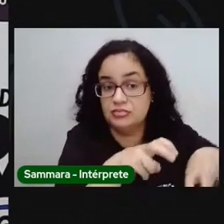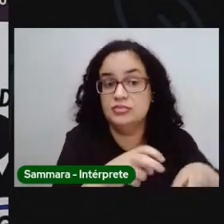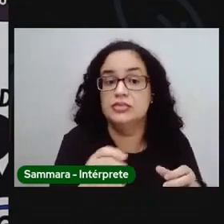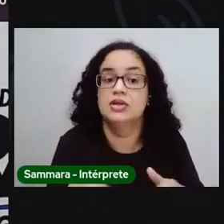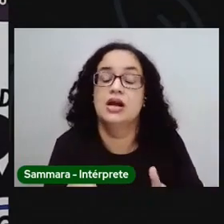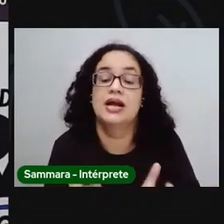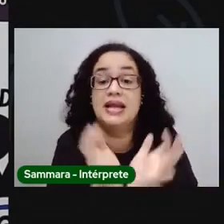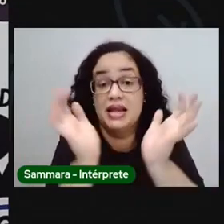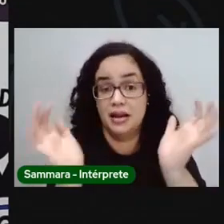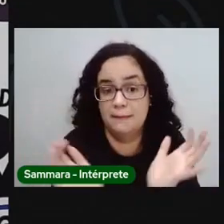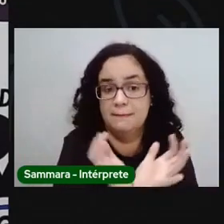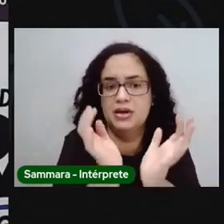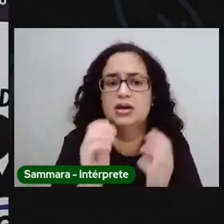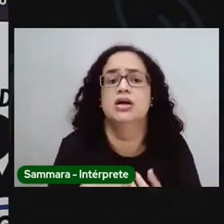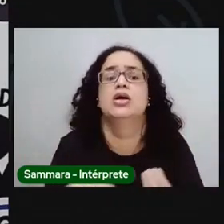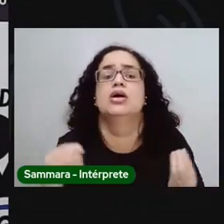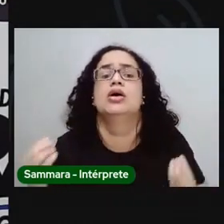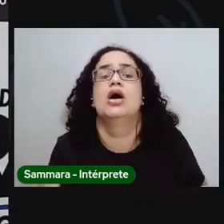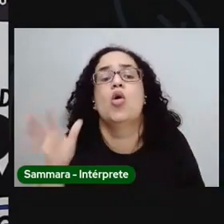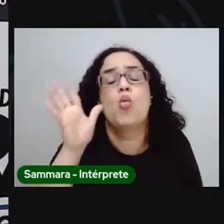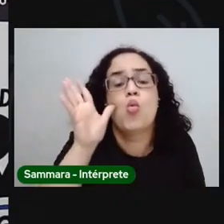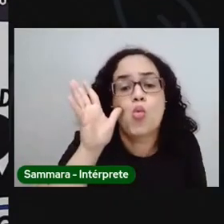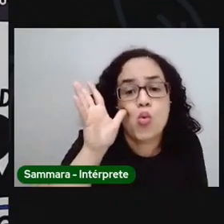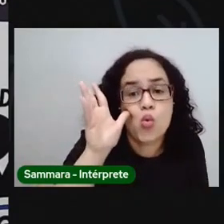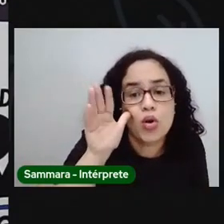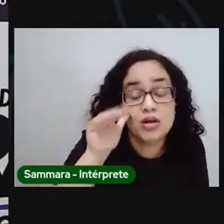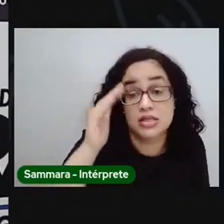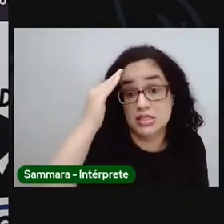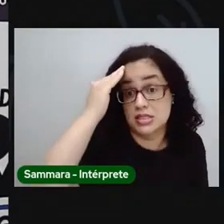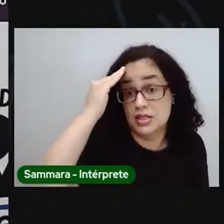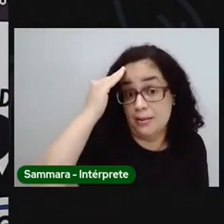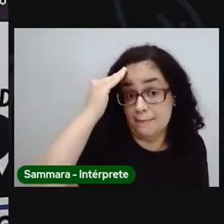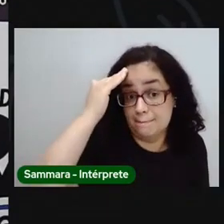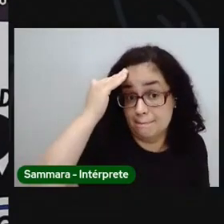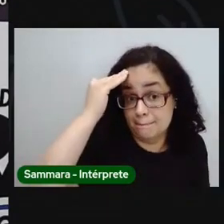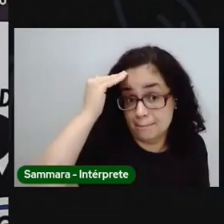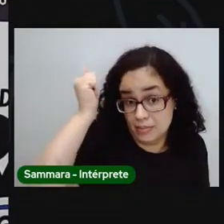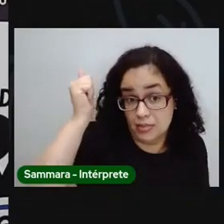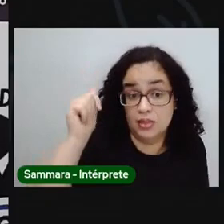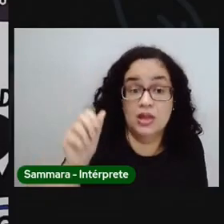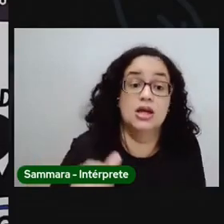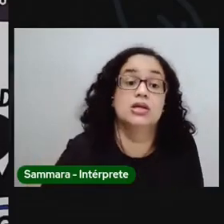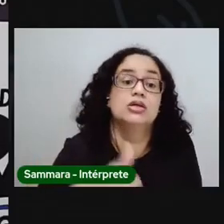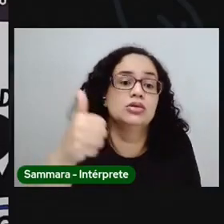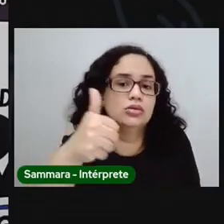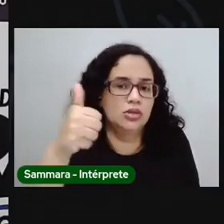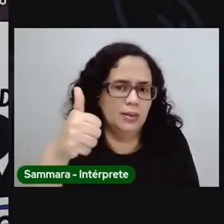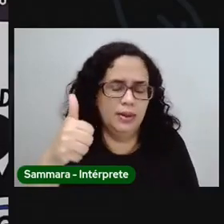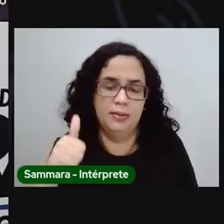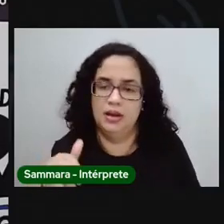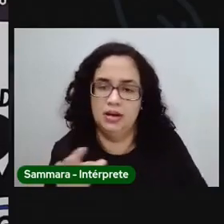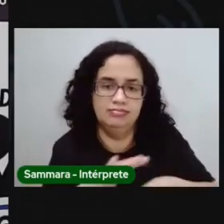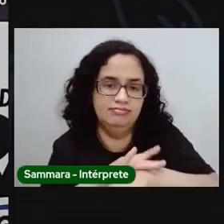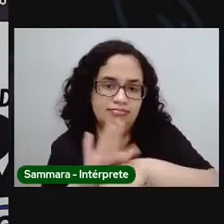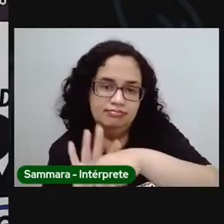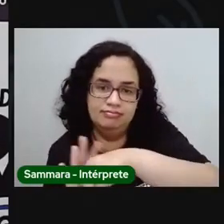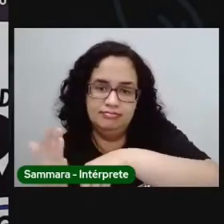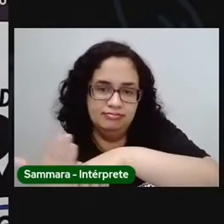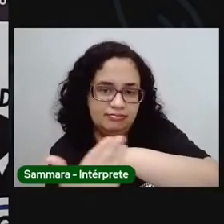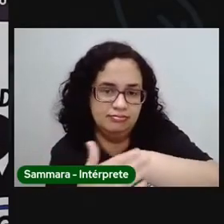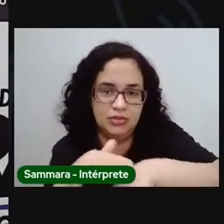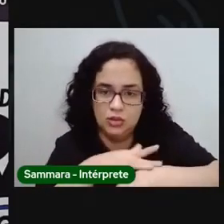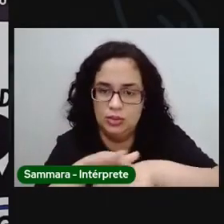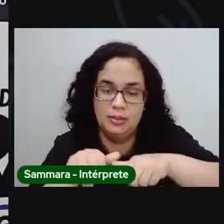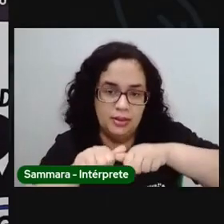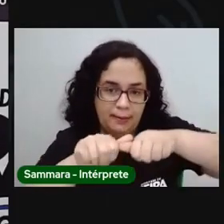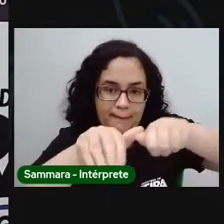aromáticas. Então, gente, é uma curiosidade pra vocês saberem que essa não é a primeira epidemia enfrentada pela cidade de Feira de Santana.